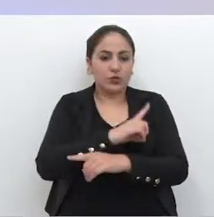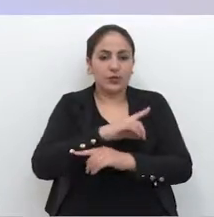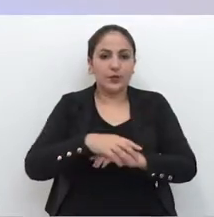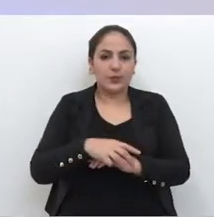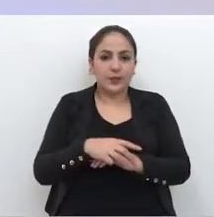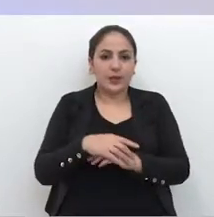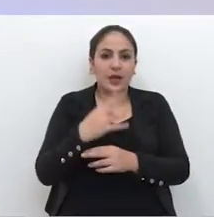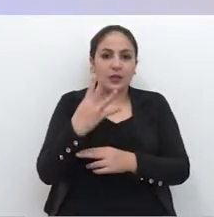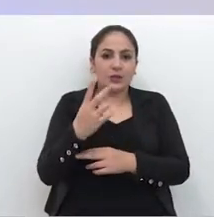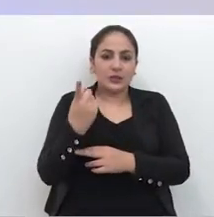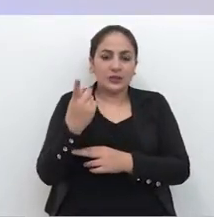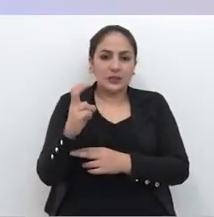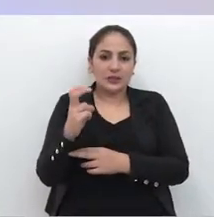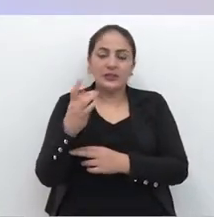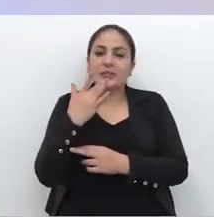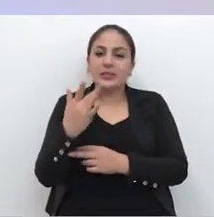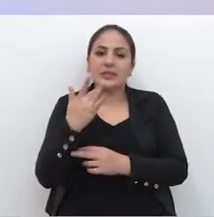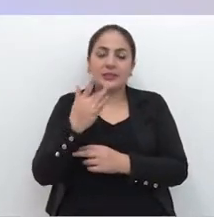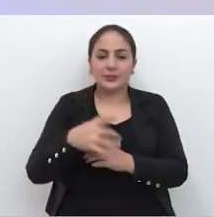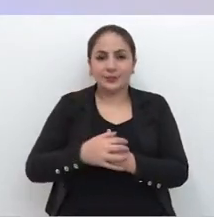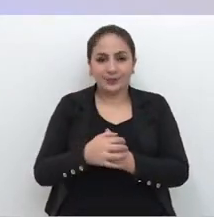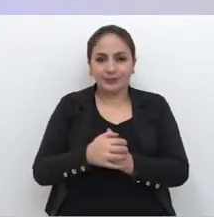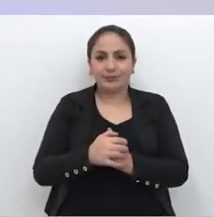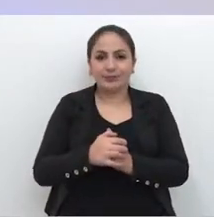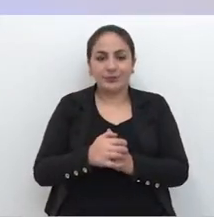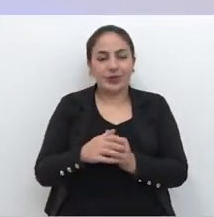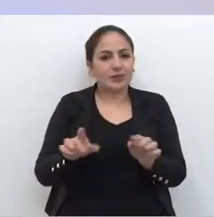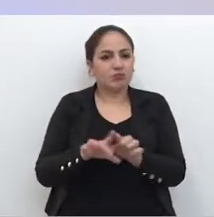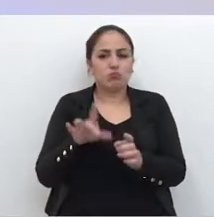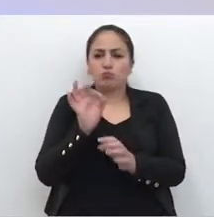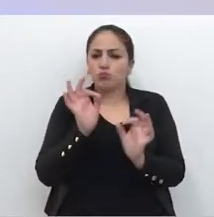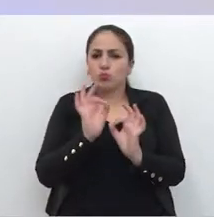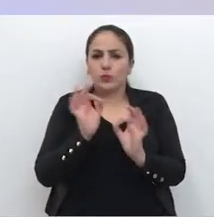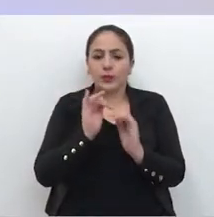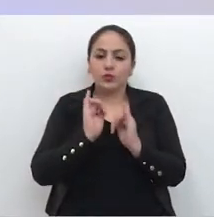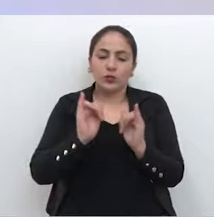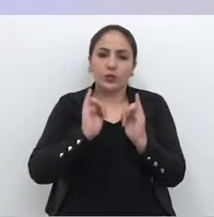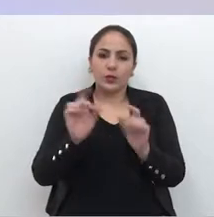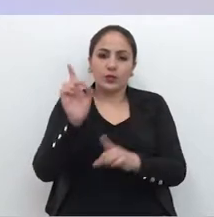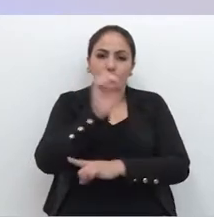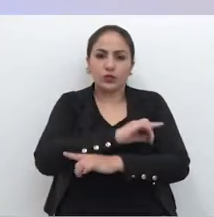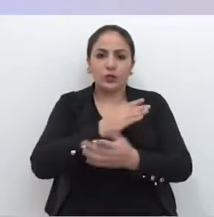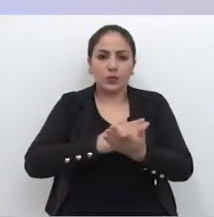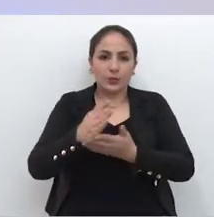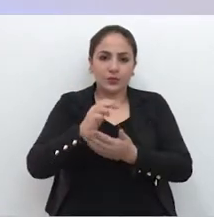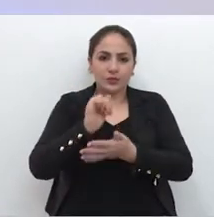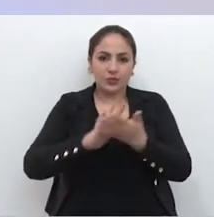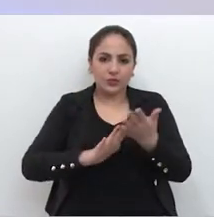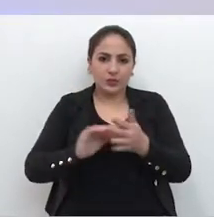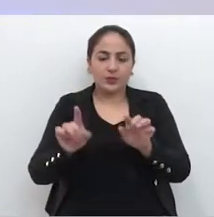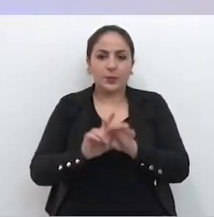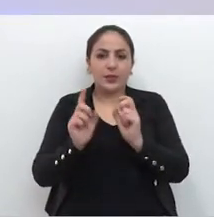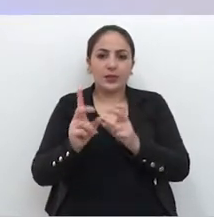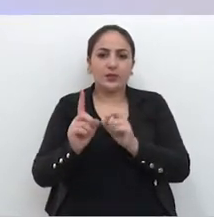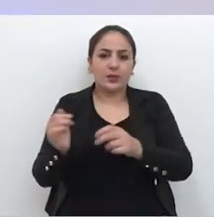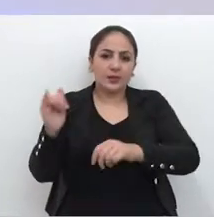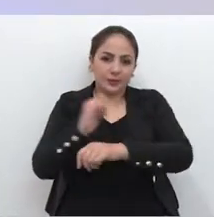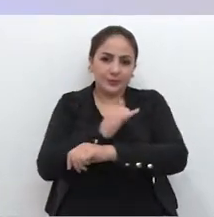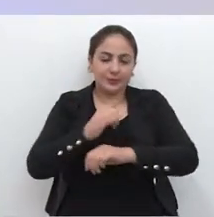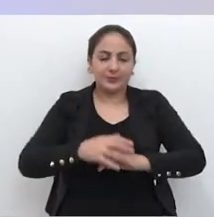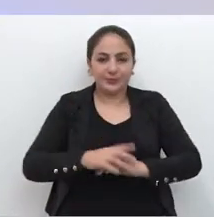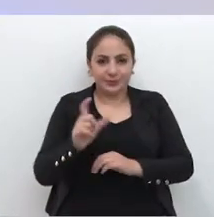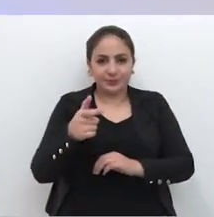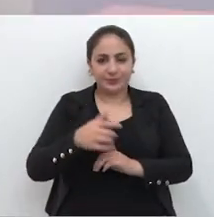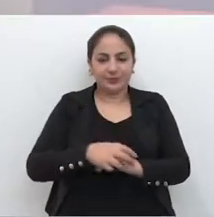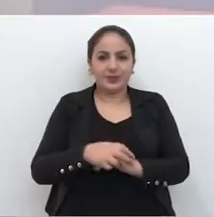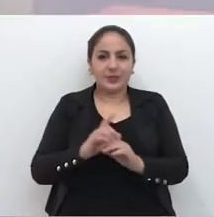mesmos dias, com saída às 4h15 da tarde. Ainda não foi divulgada a data de início das operações e de venda das